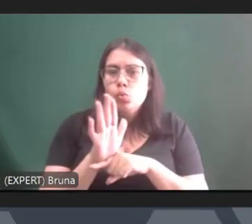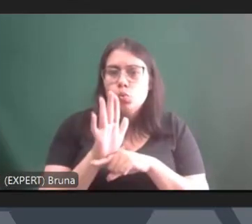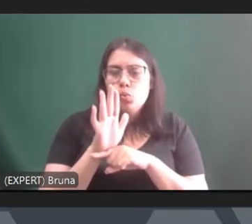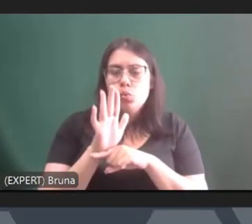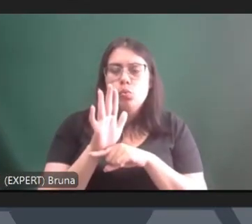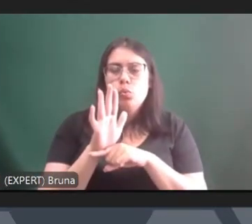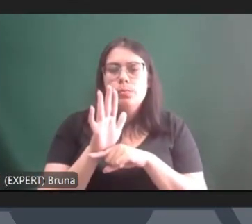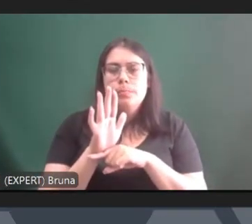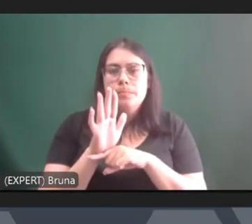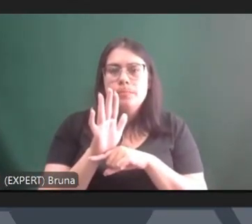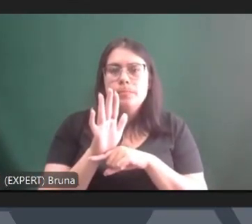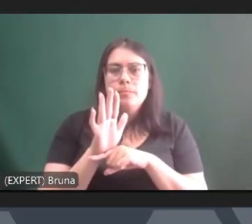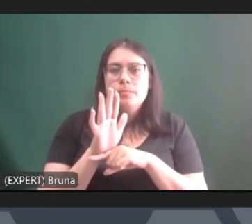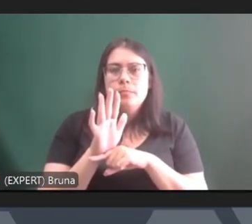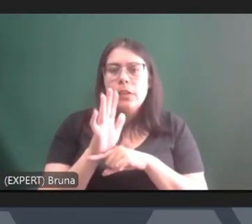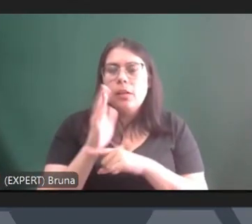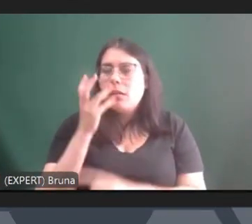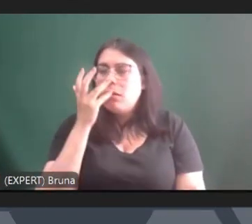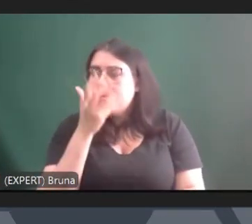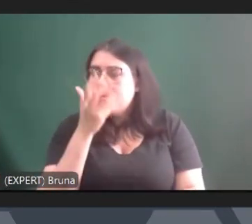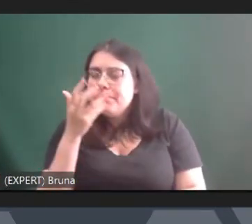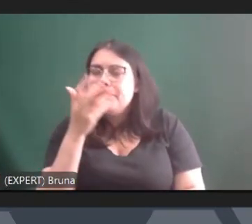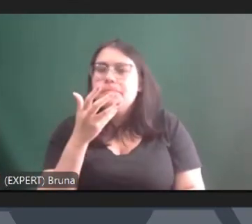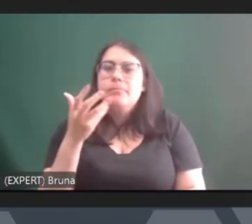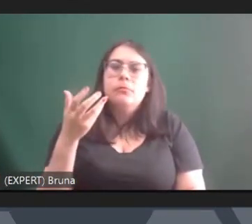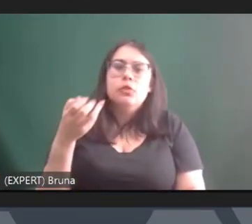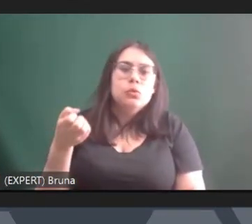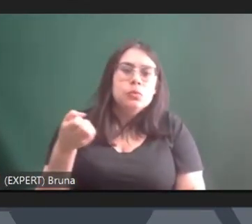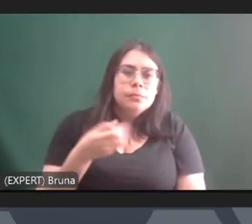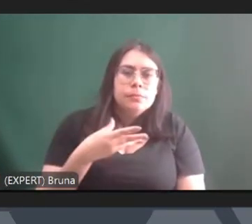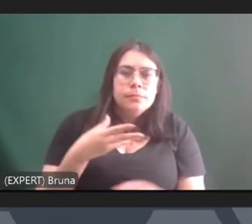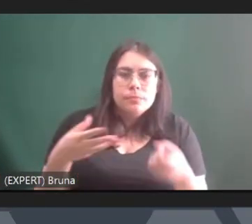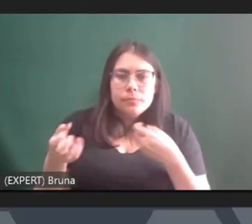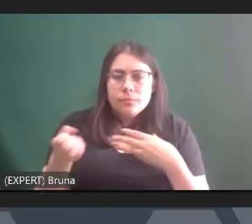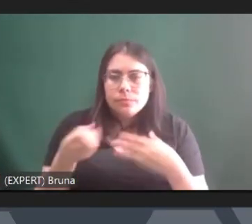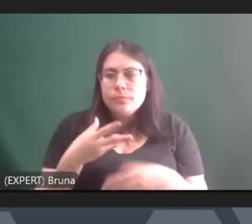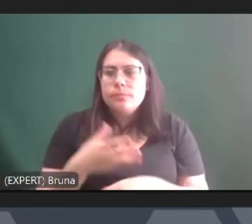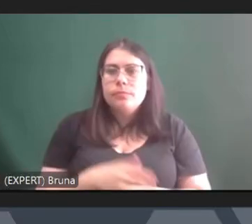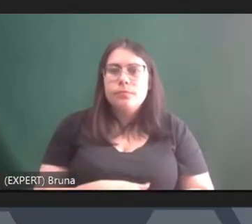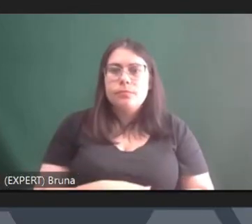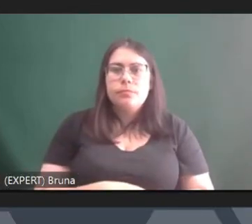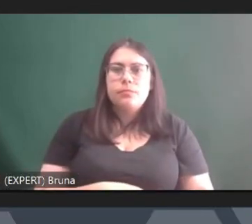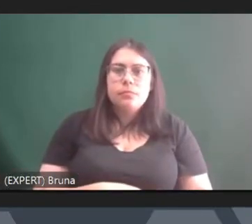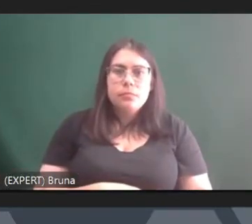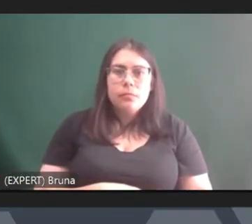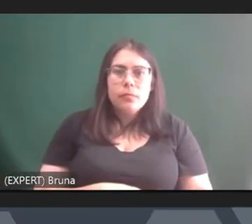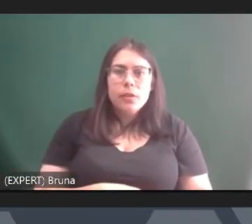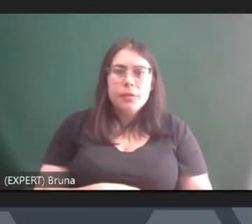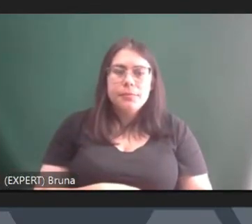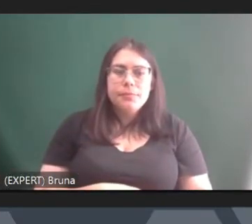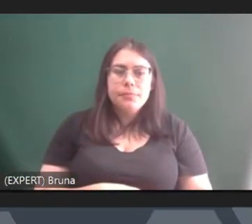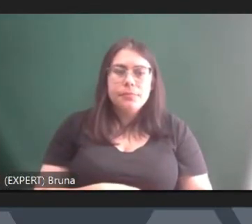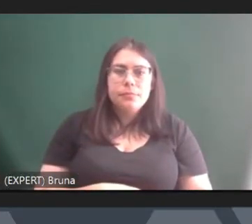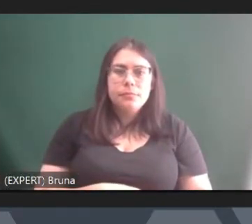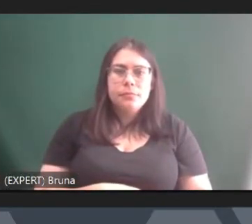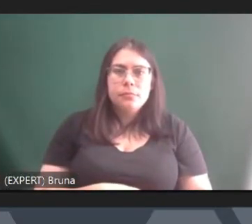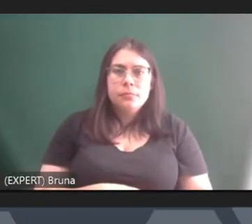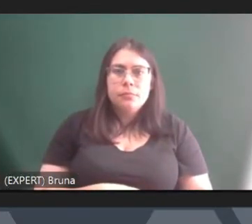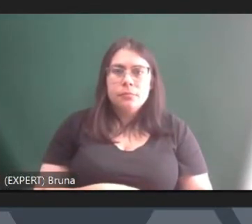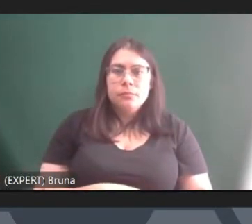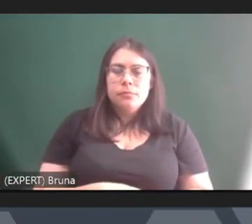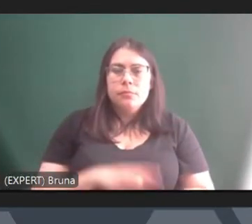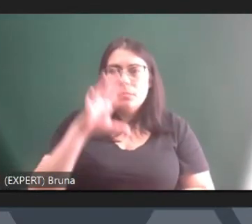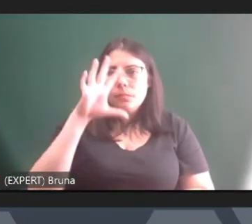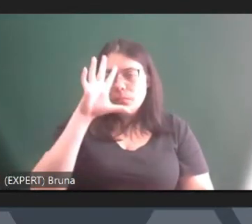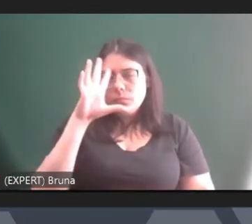essa sedução a essa inovação dos discursos e produções subjetivas que